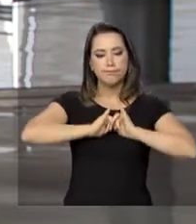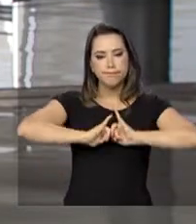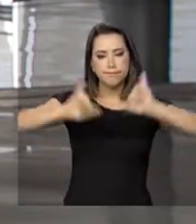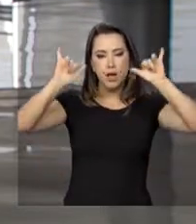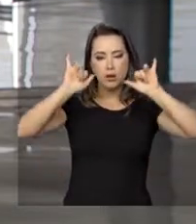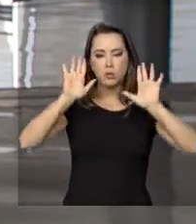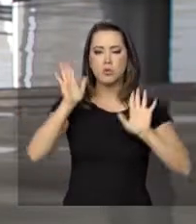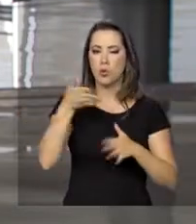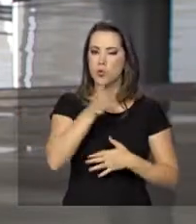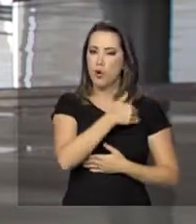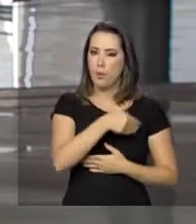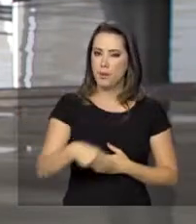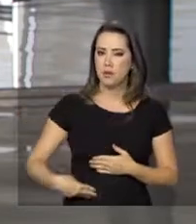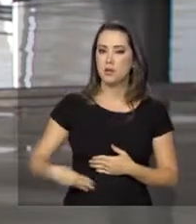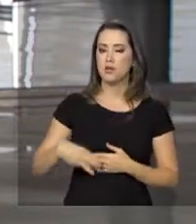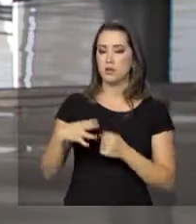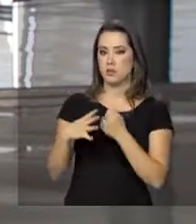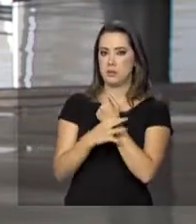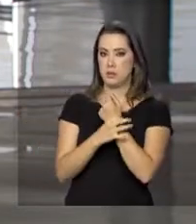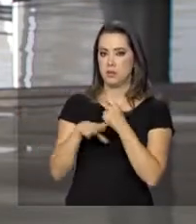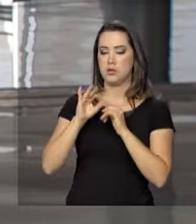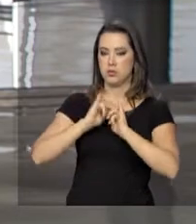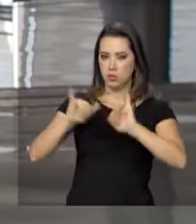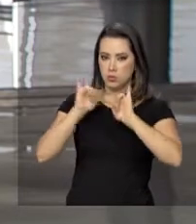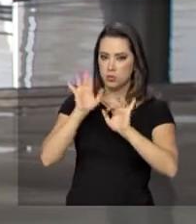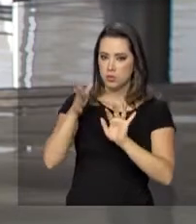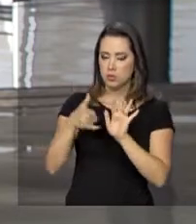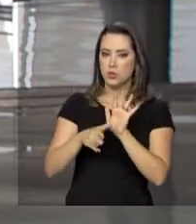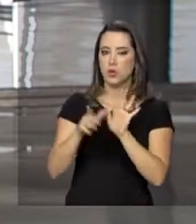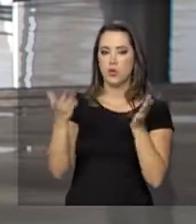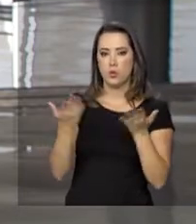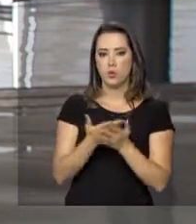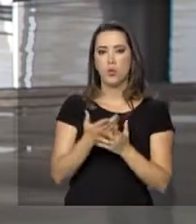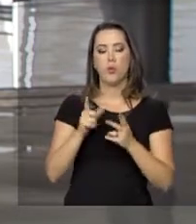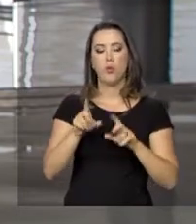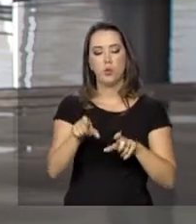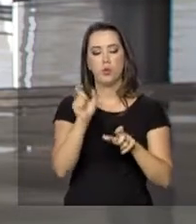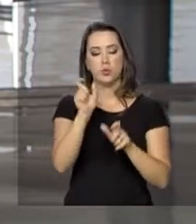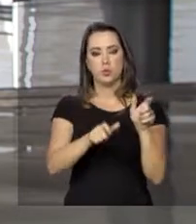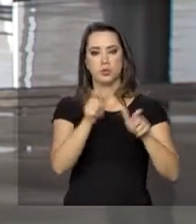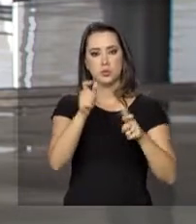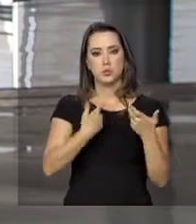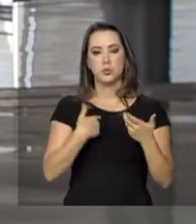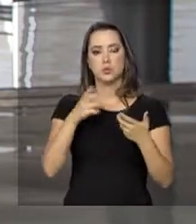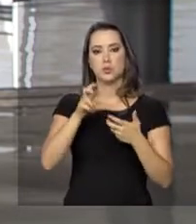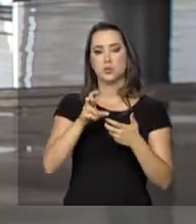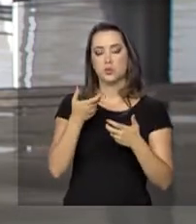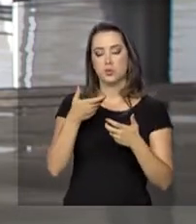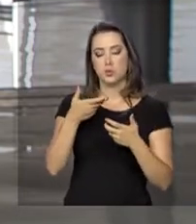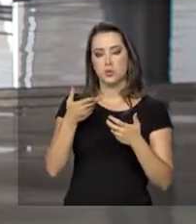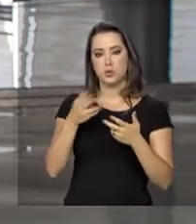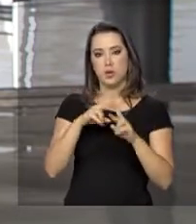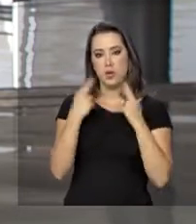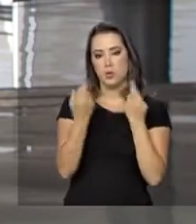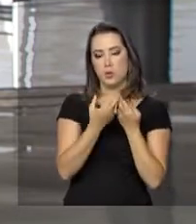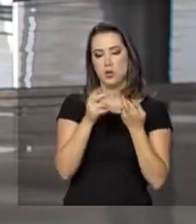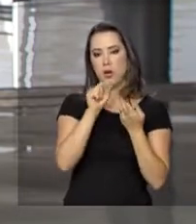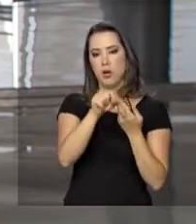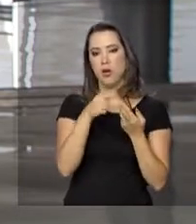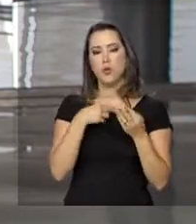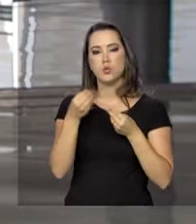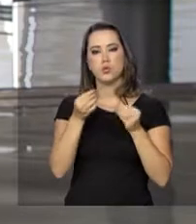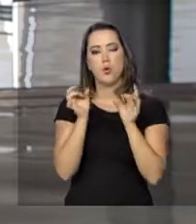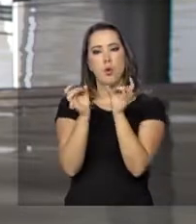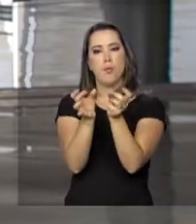medida e hoje foi marcada a data da audiência pública que vai detalhar para as empresas interessadas em vender esses veículos como será essa